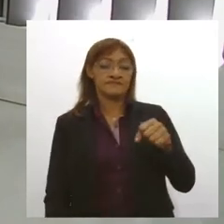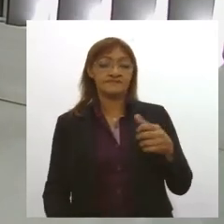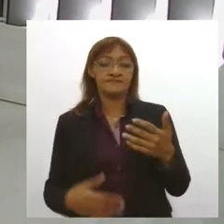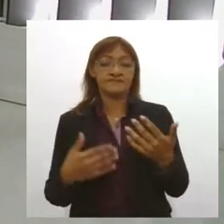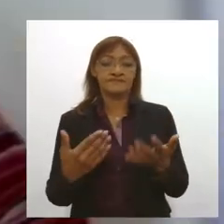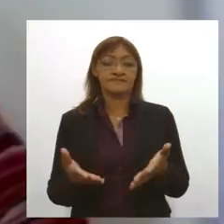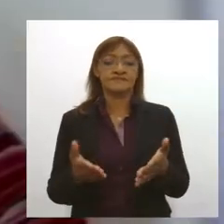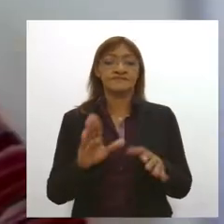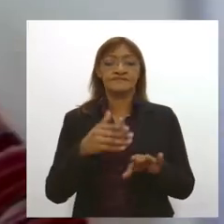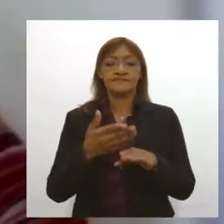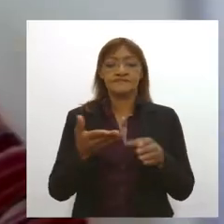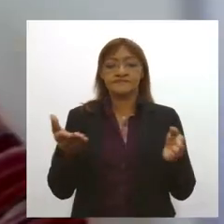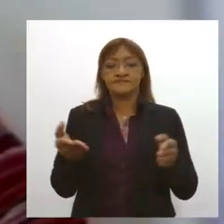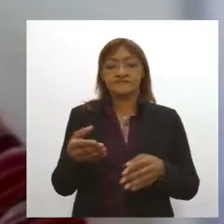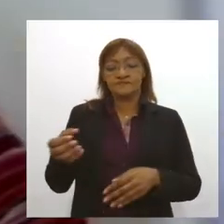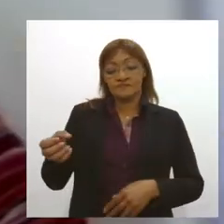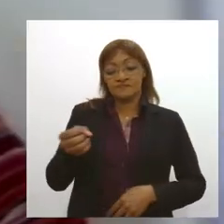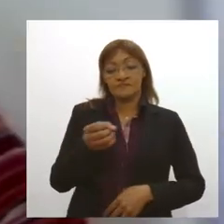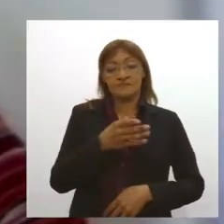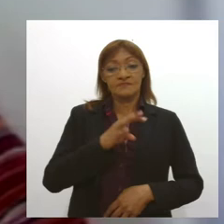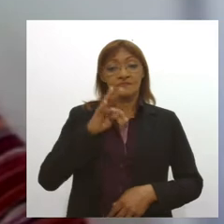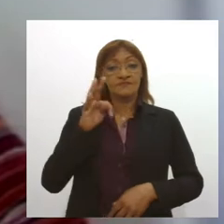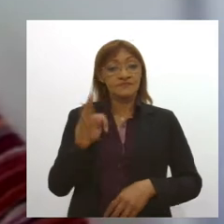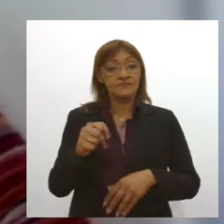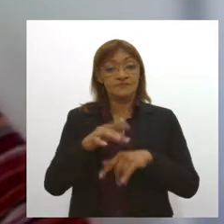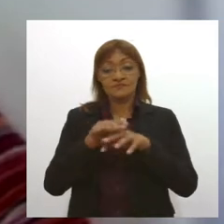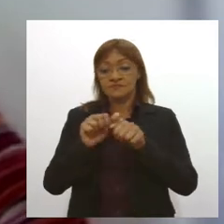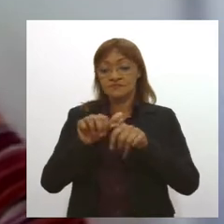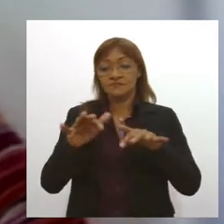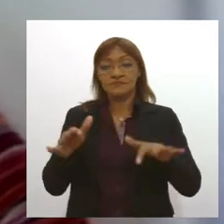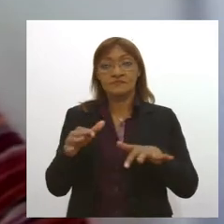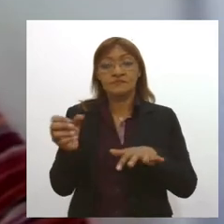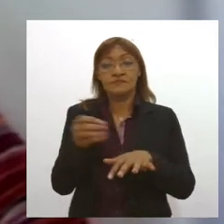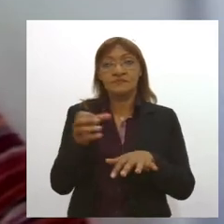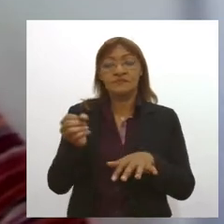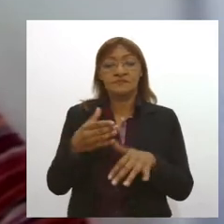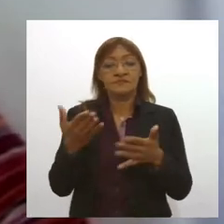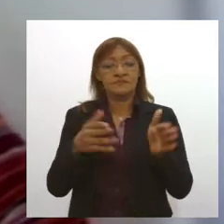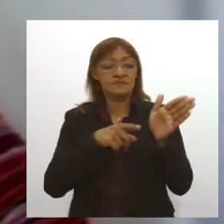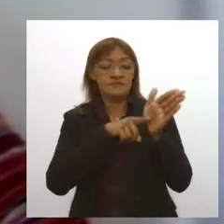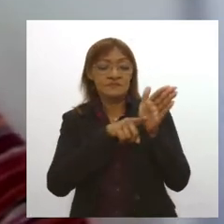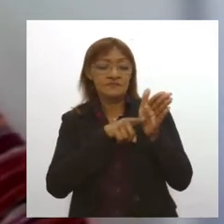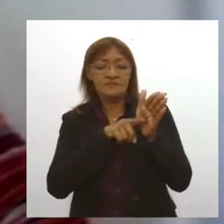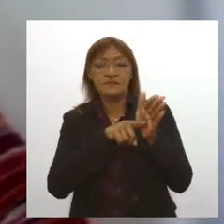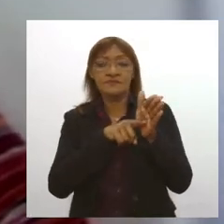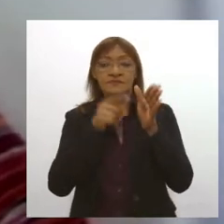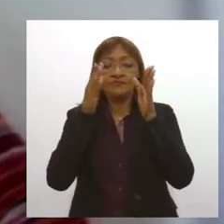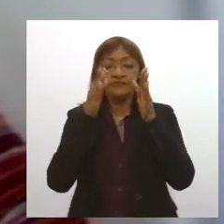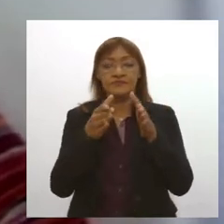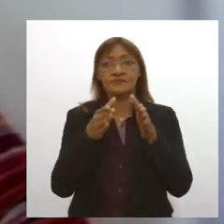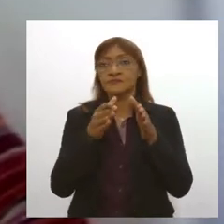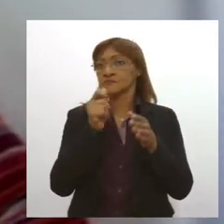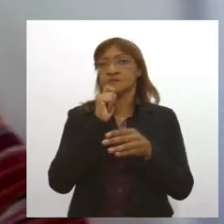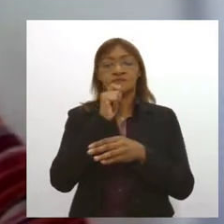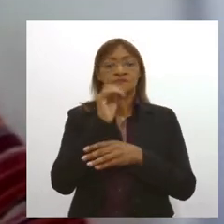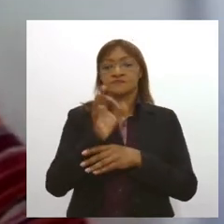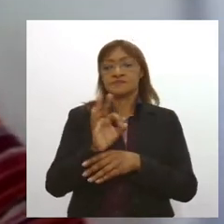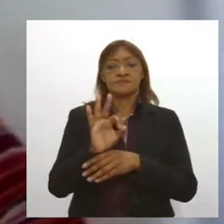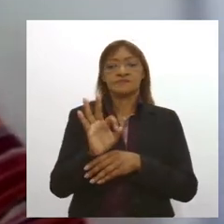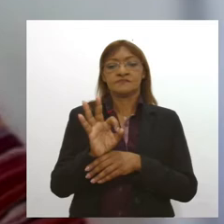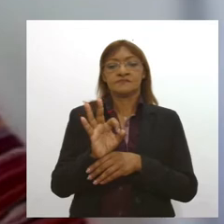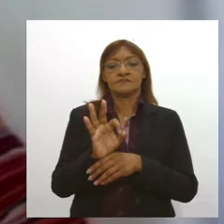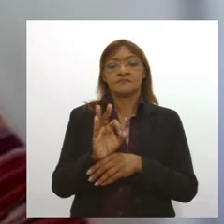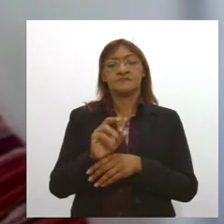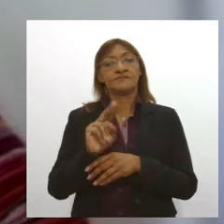é recente, aliás, tudo na pandemia ainda é muito recente, esses estudos mais específicos, eles ainda não foram desenvolvidos ou